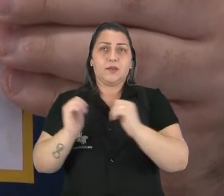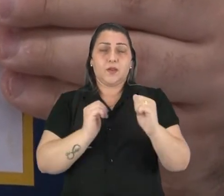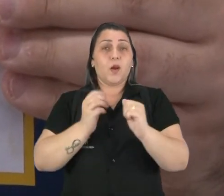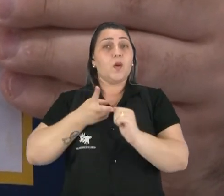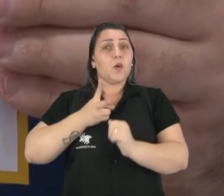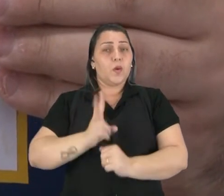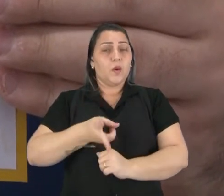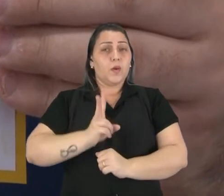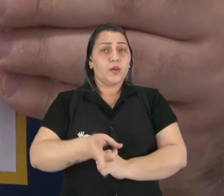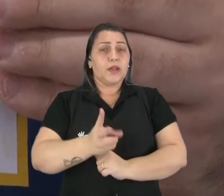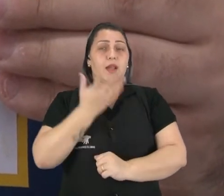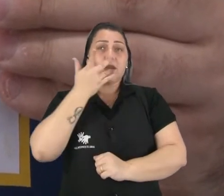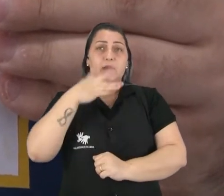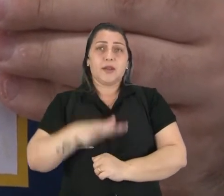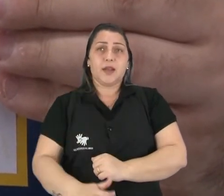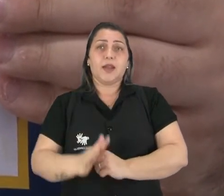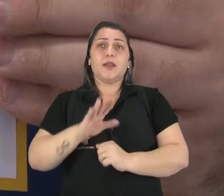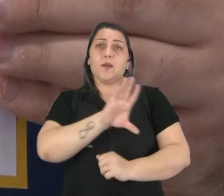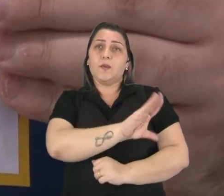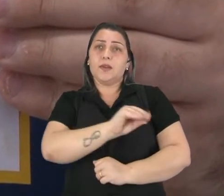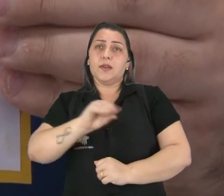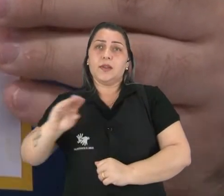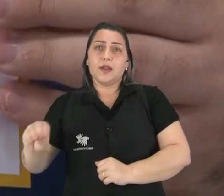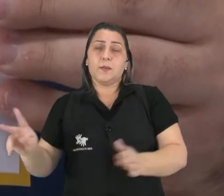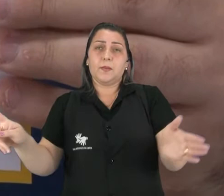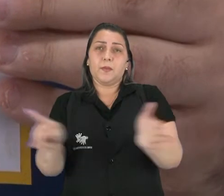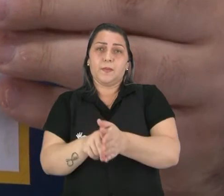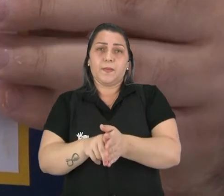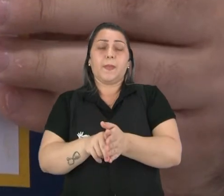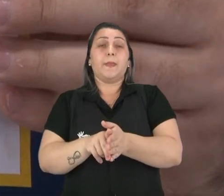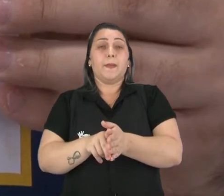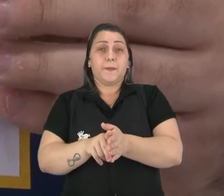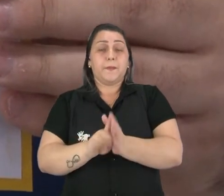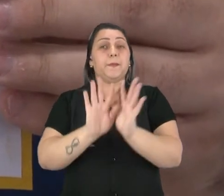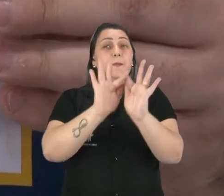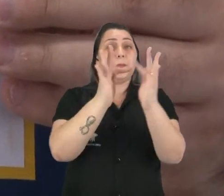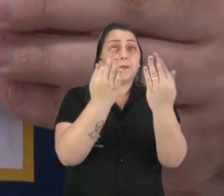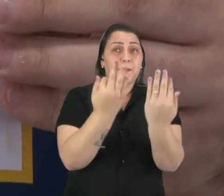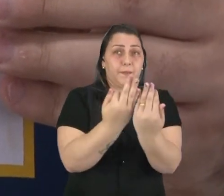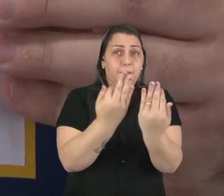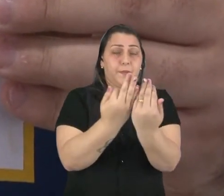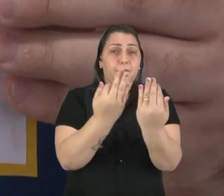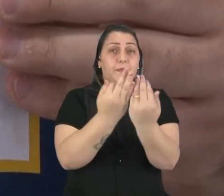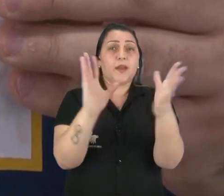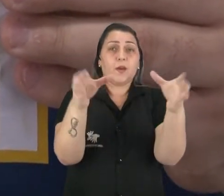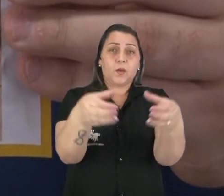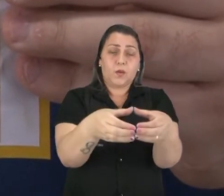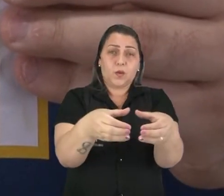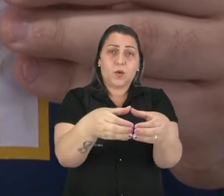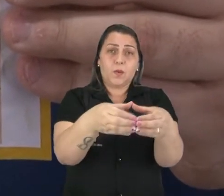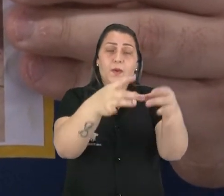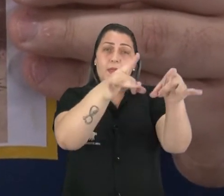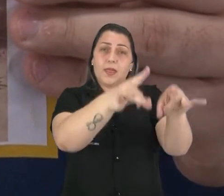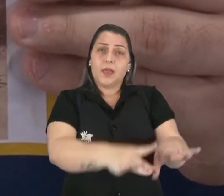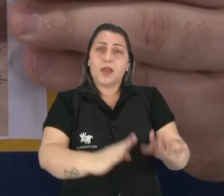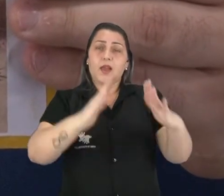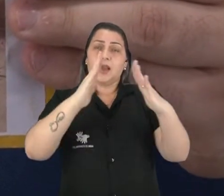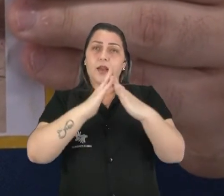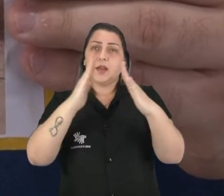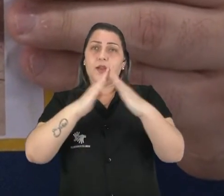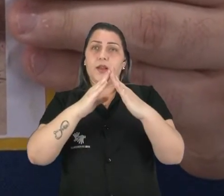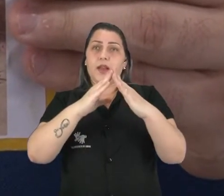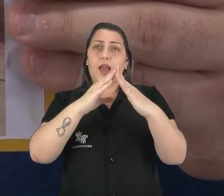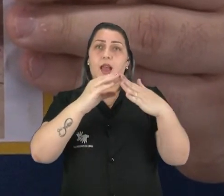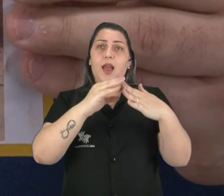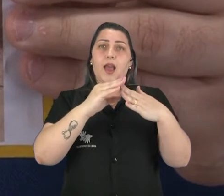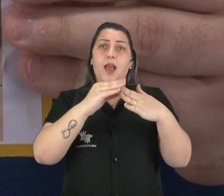contínuo. As crianças e os adolescentes pertencentes àquelas famílias e grupo deixam a moradia, seguem